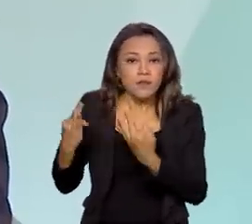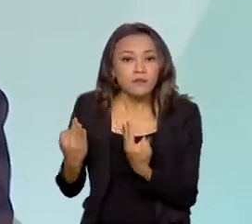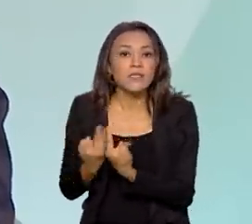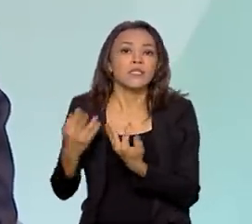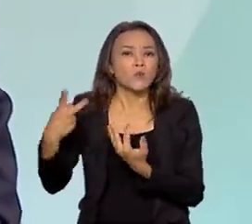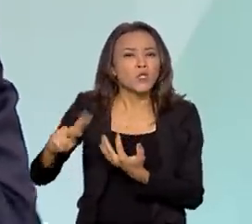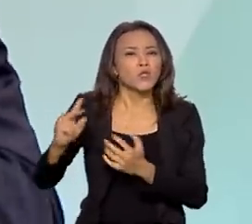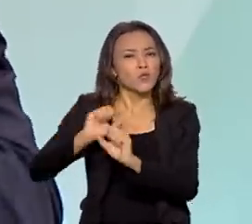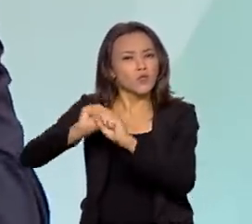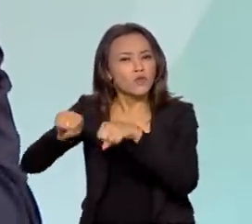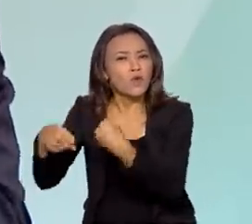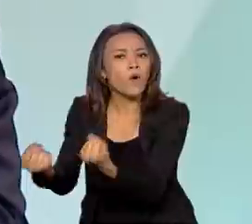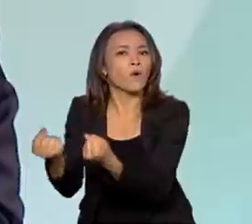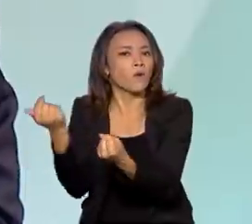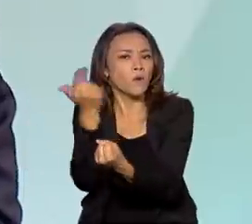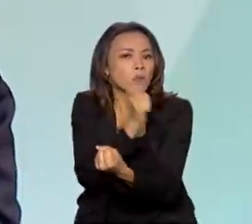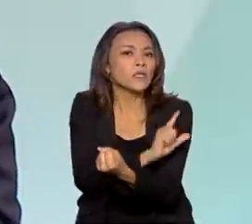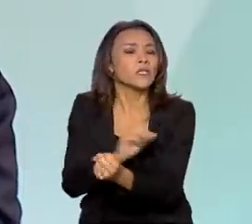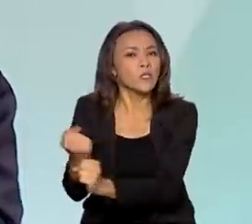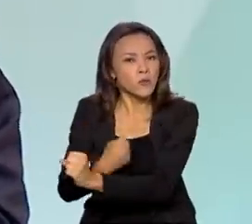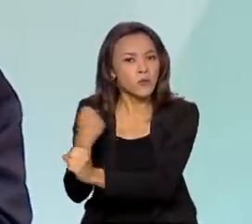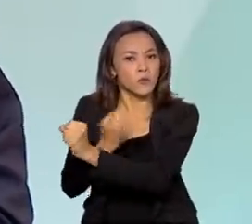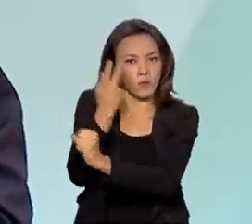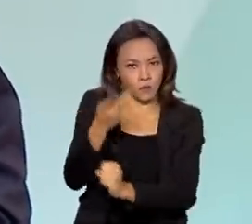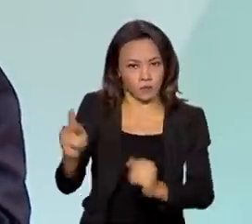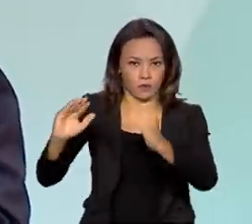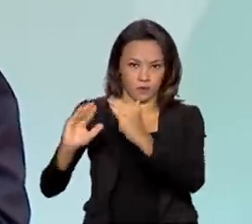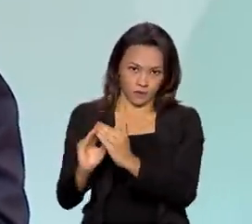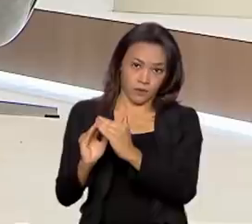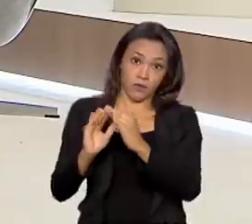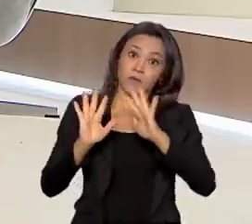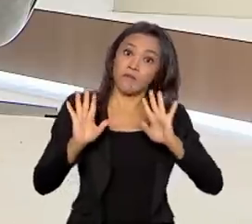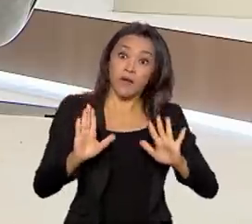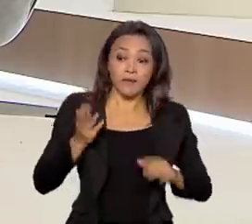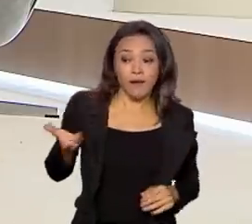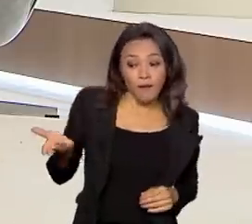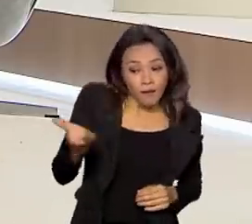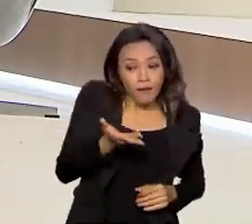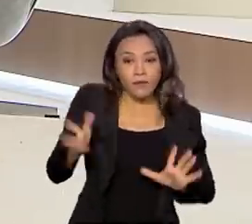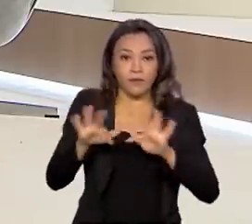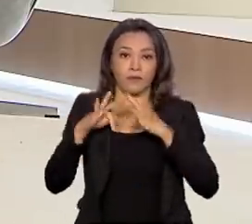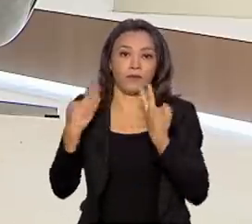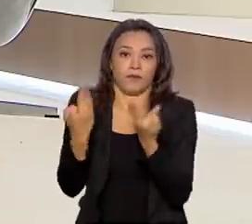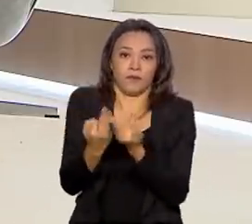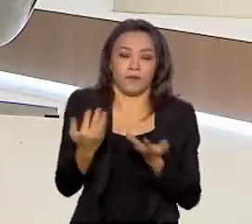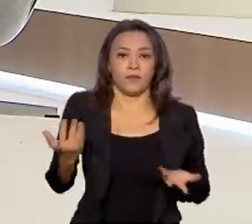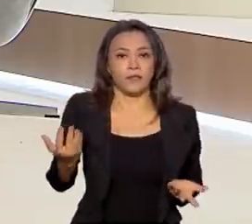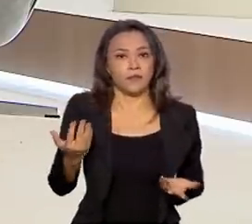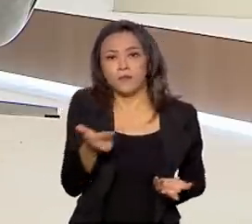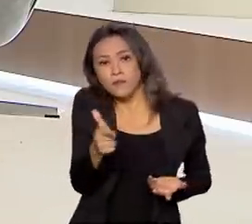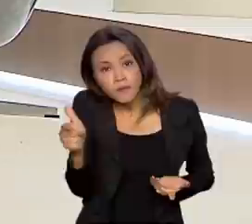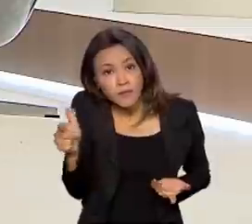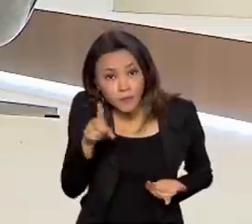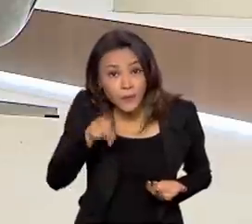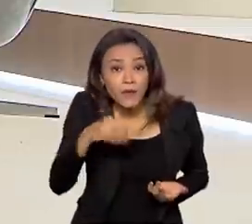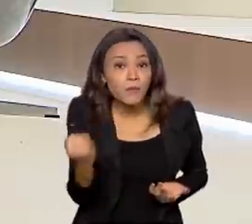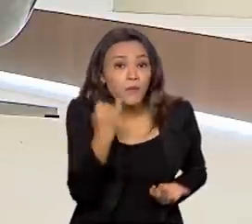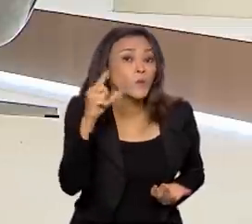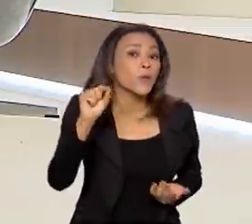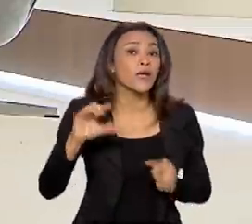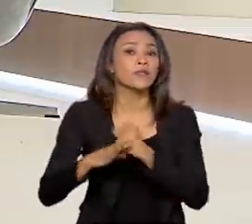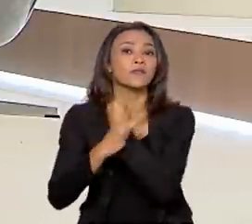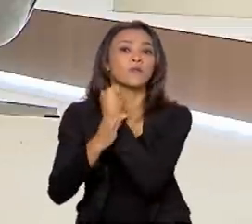forma conseguiram construir o seu imóvel. Mas veja que essas famílias não têm, o que é muito importante, a